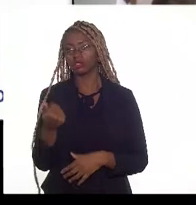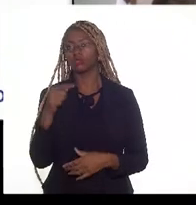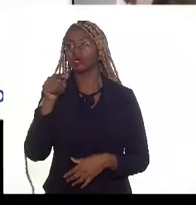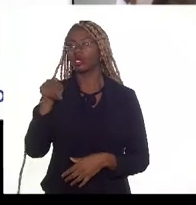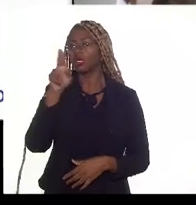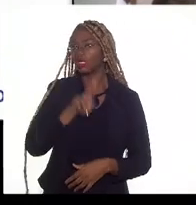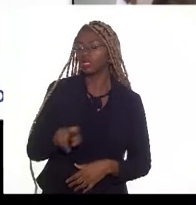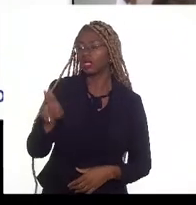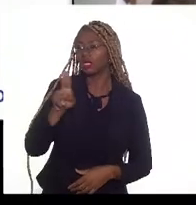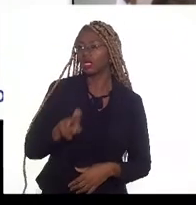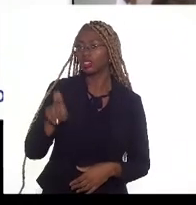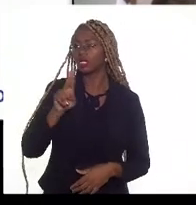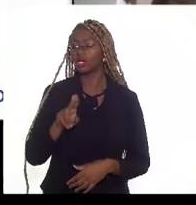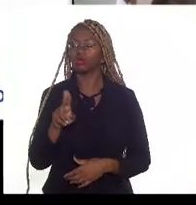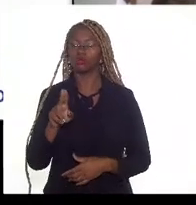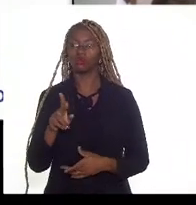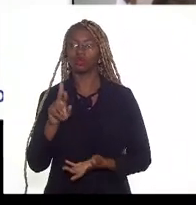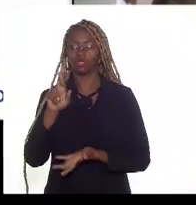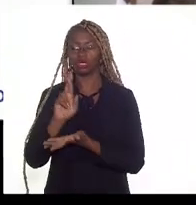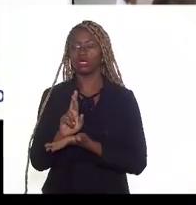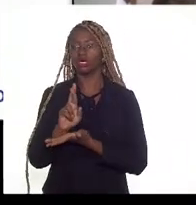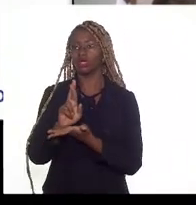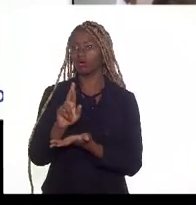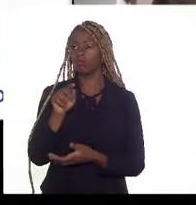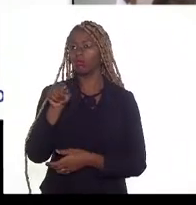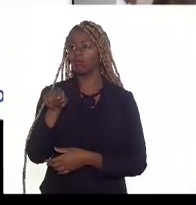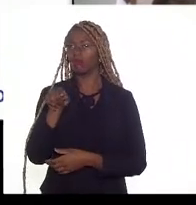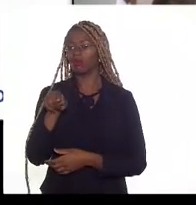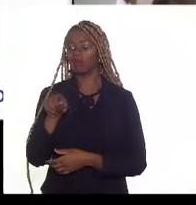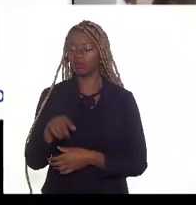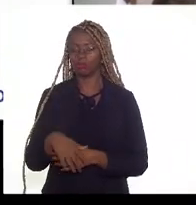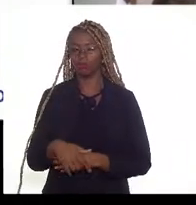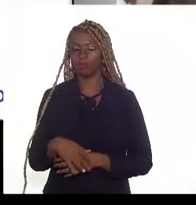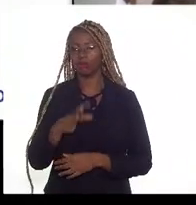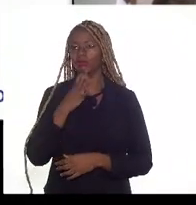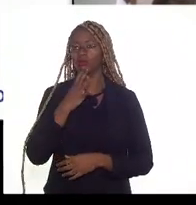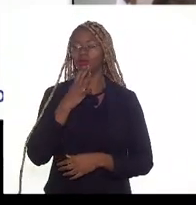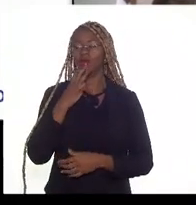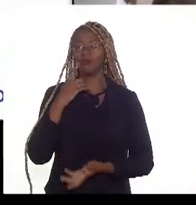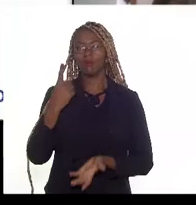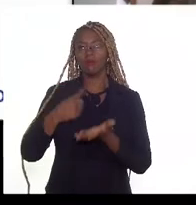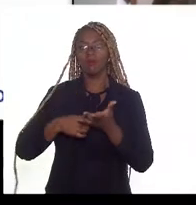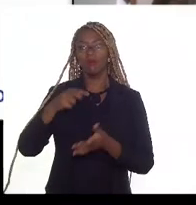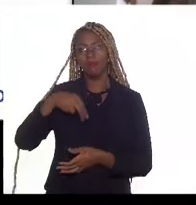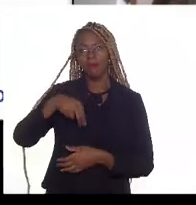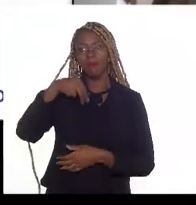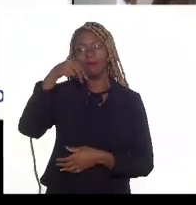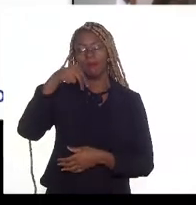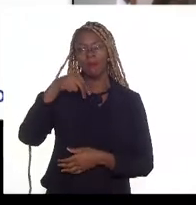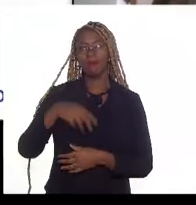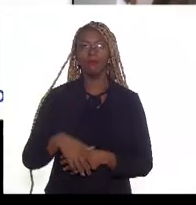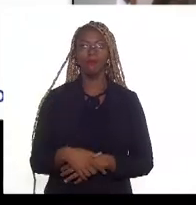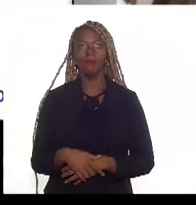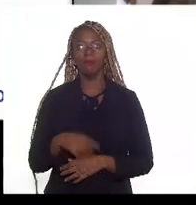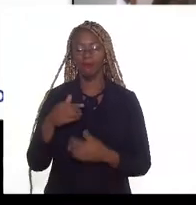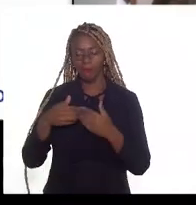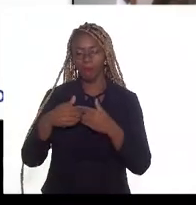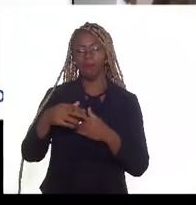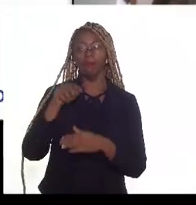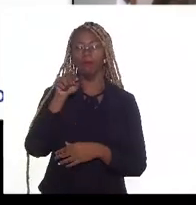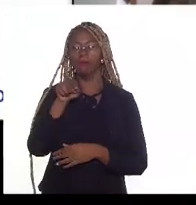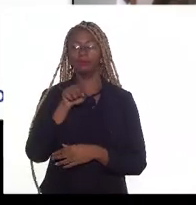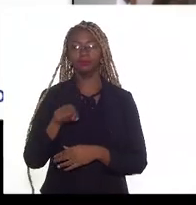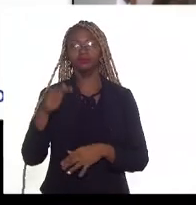um gás de referência no mercado internacional e a partir dali, com a